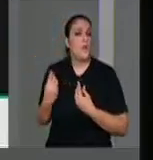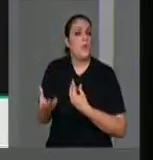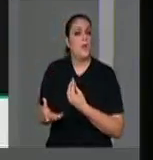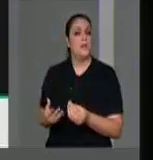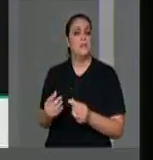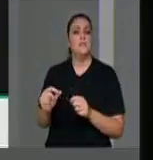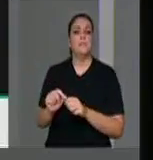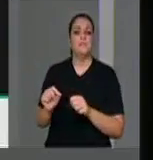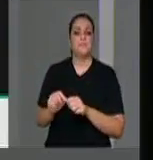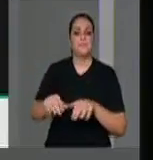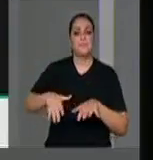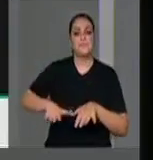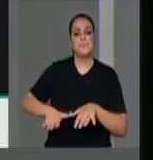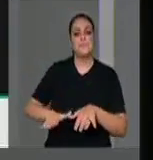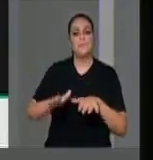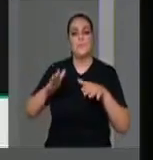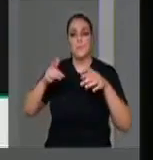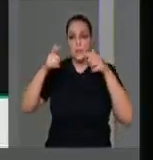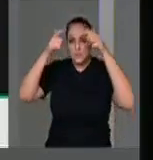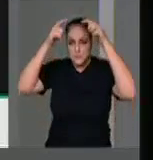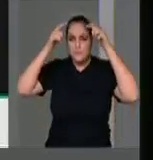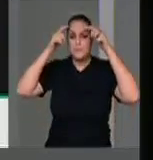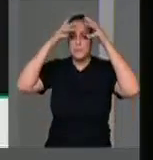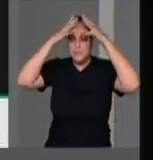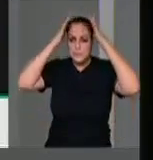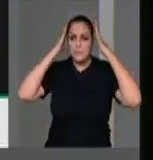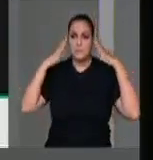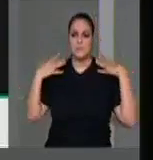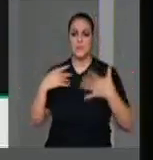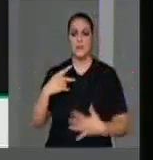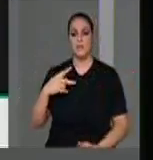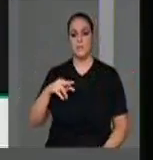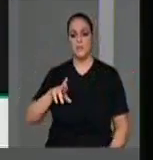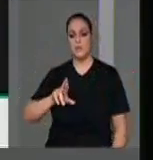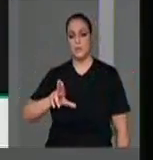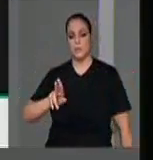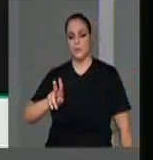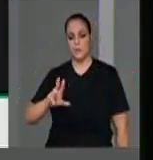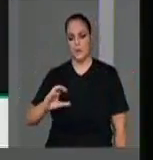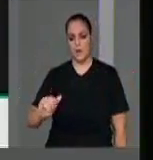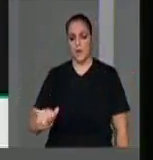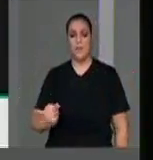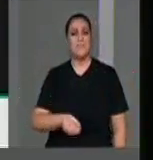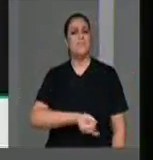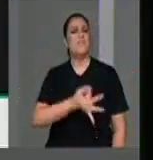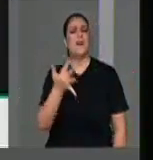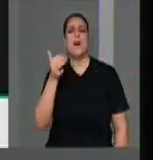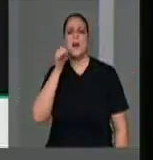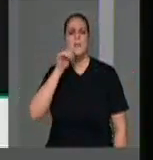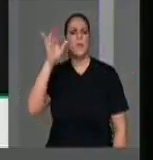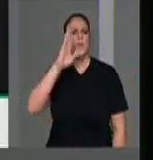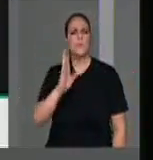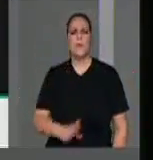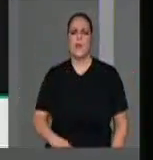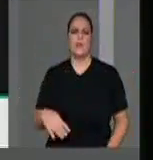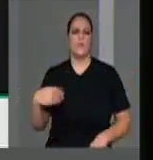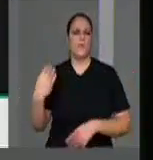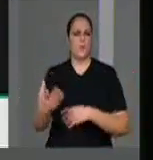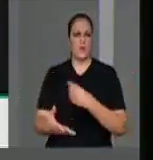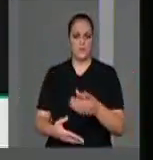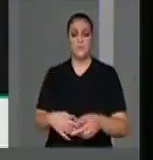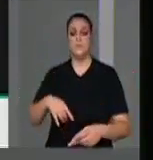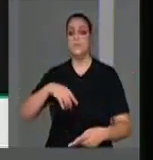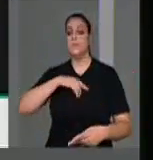a confecção de perucas, que envolveu pessoas, principalmente mulheres, do Brasil inteiro. Depois,